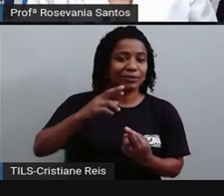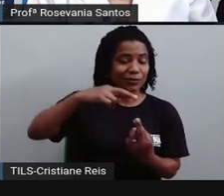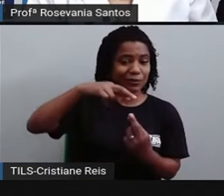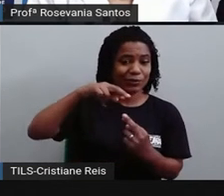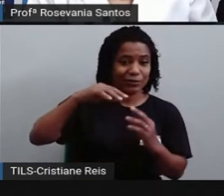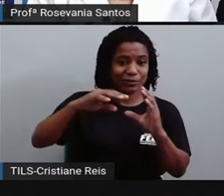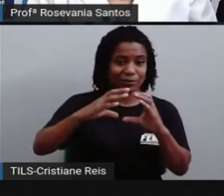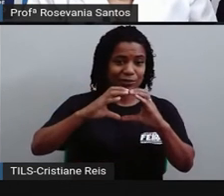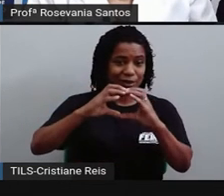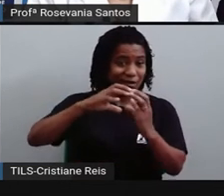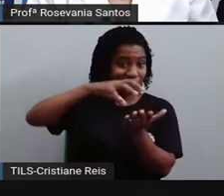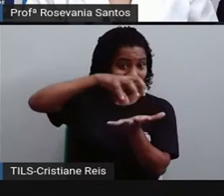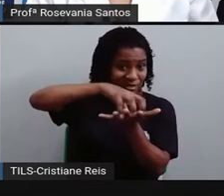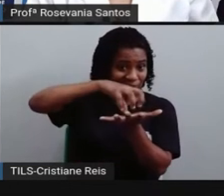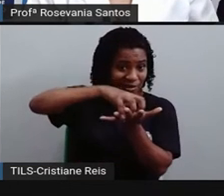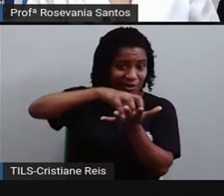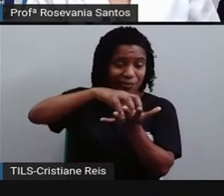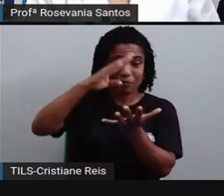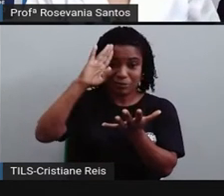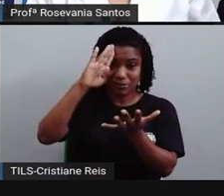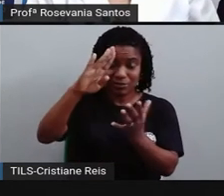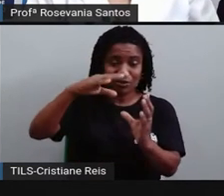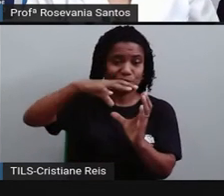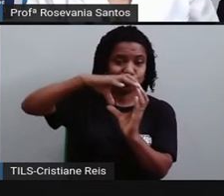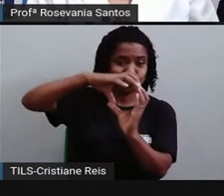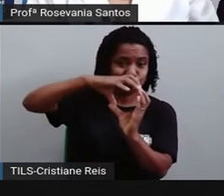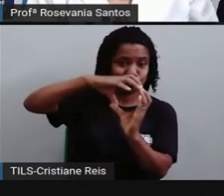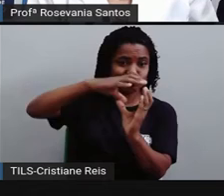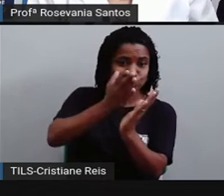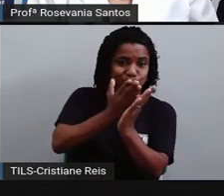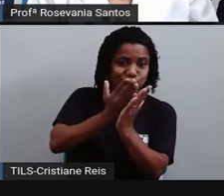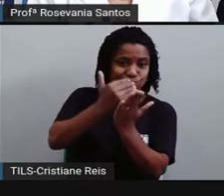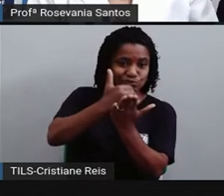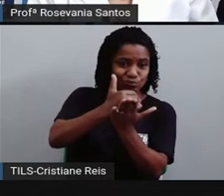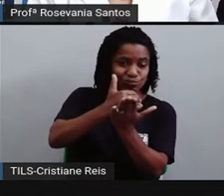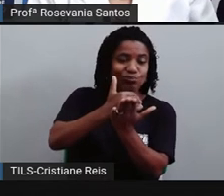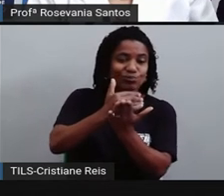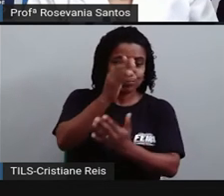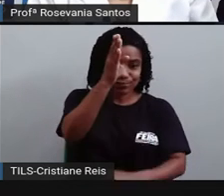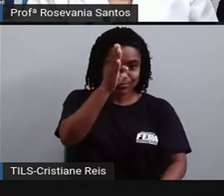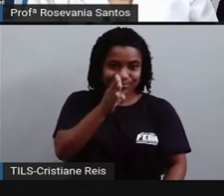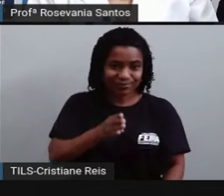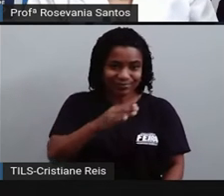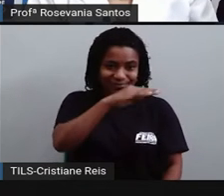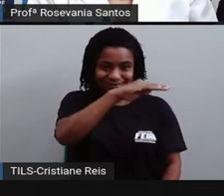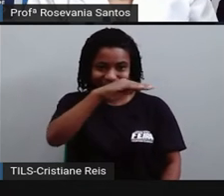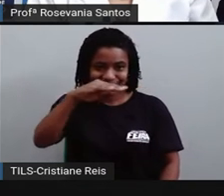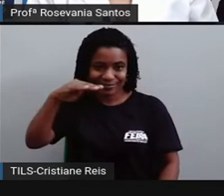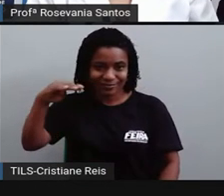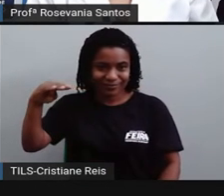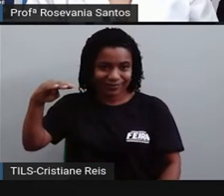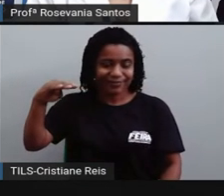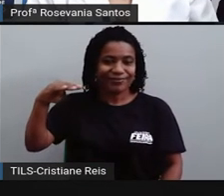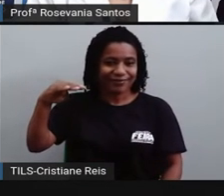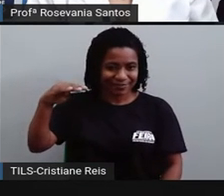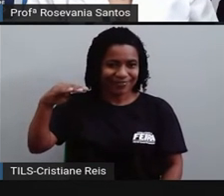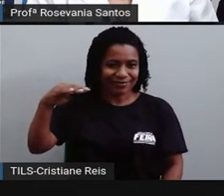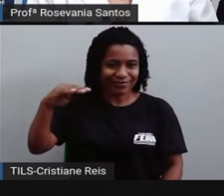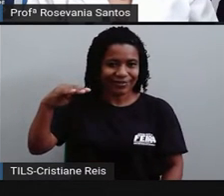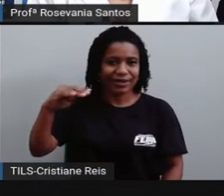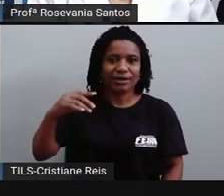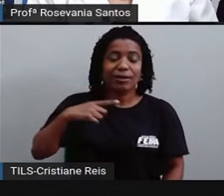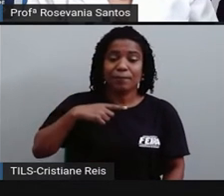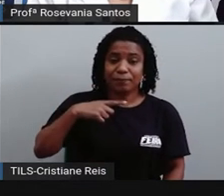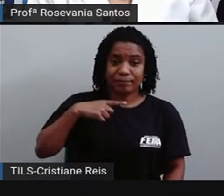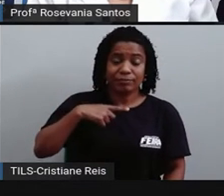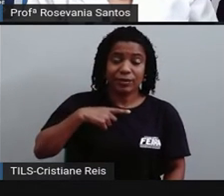mesmo é o centro da Terra. Só que como eu tenho esse campo magnético, esse campo gravitacional, que faz essa